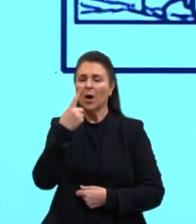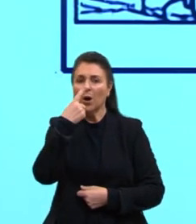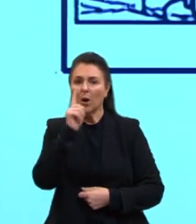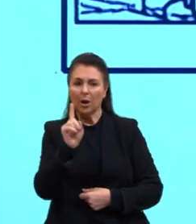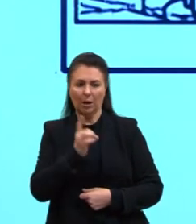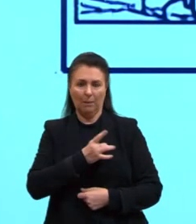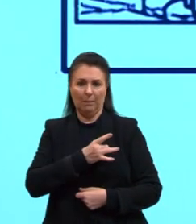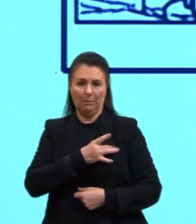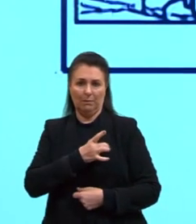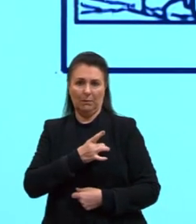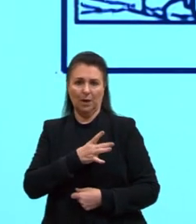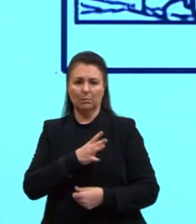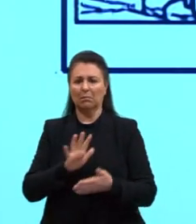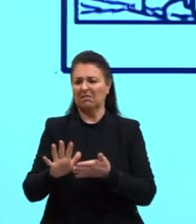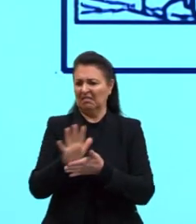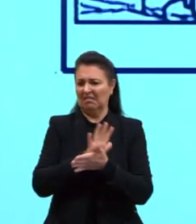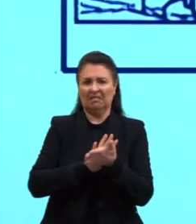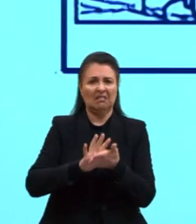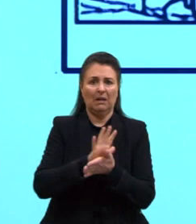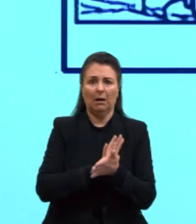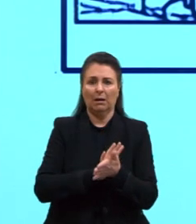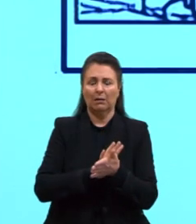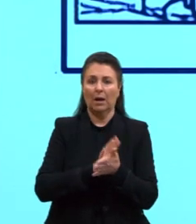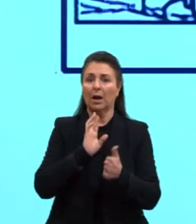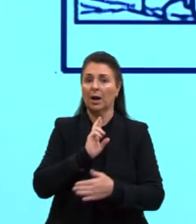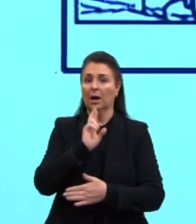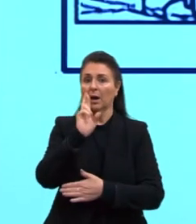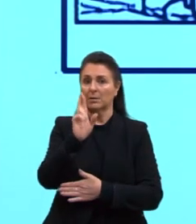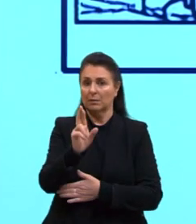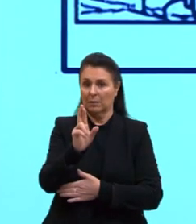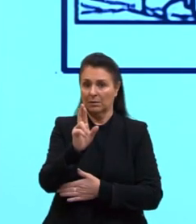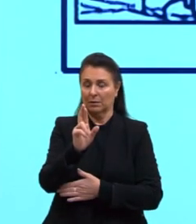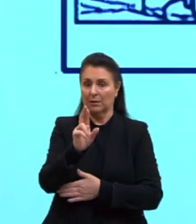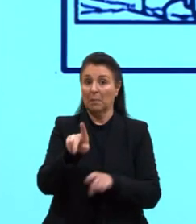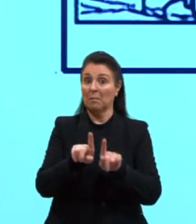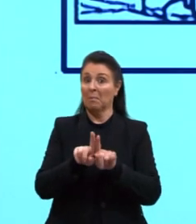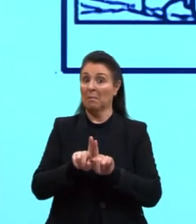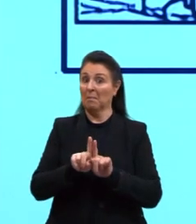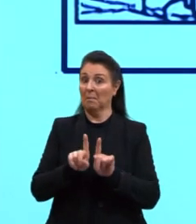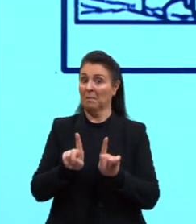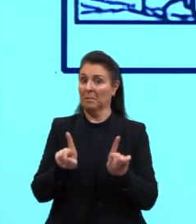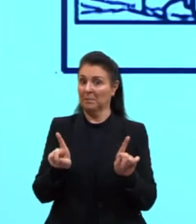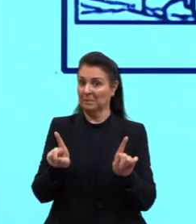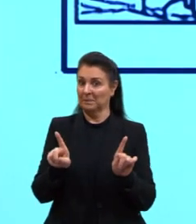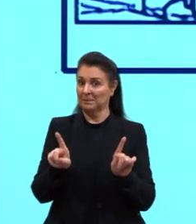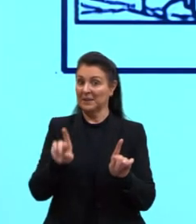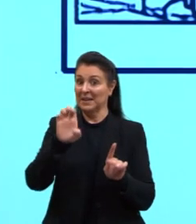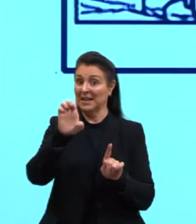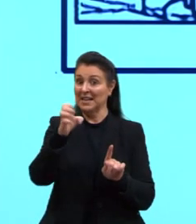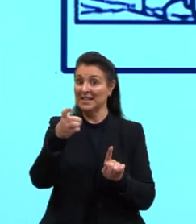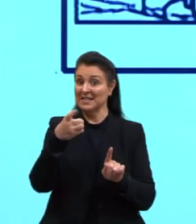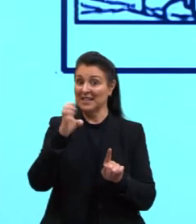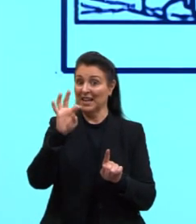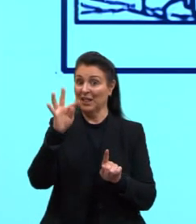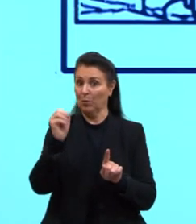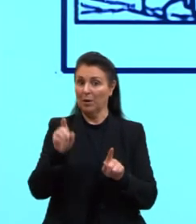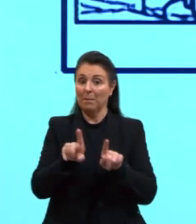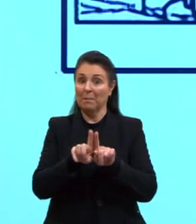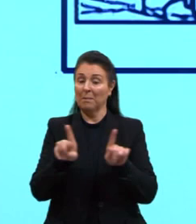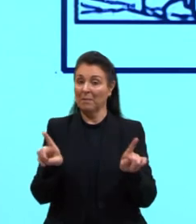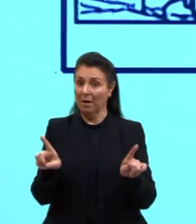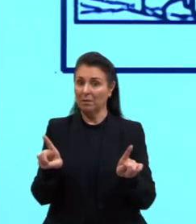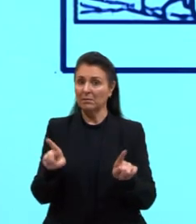medo de nada. E aqui a gente tem o exceto, exceto de resfriados.